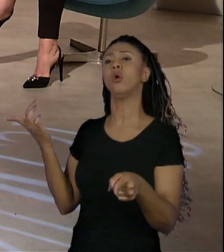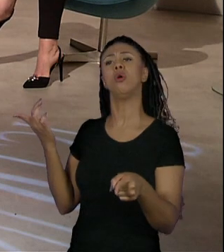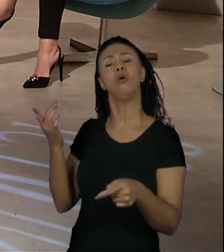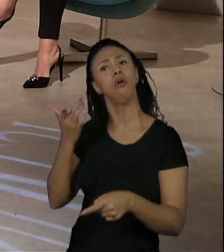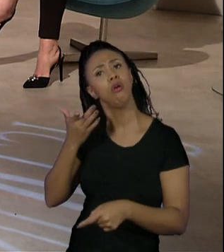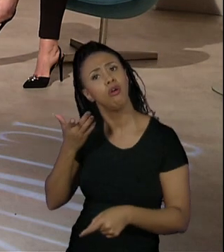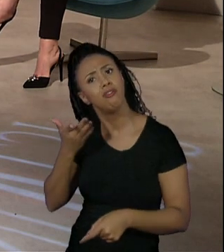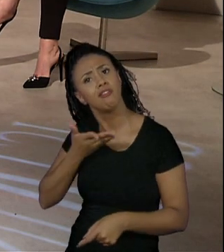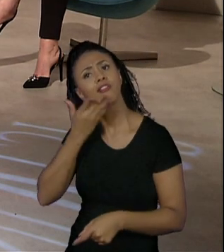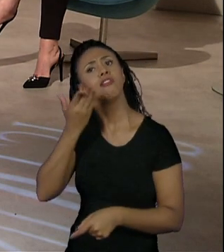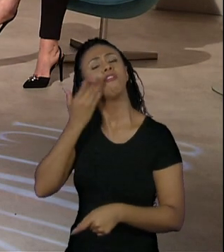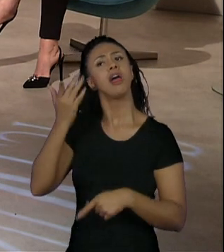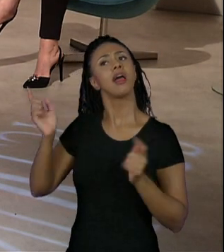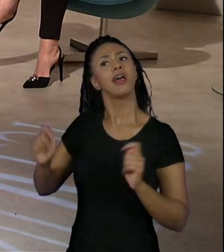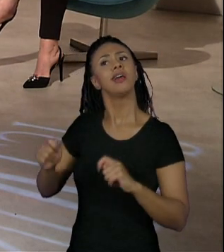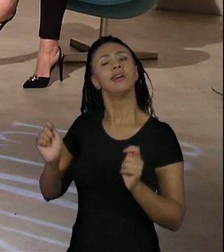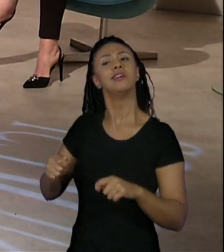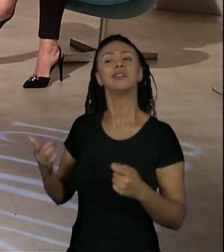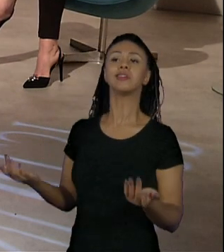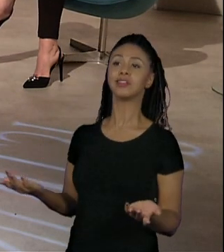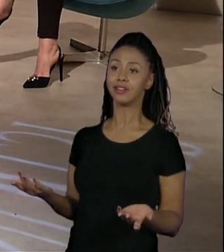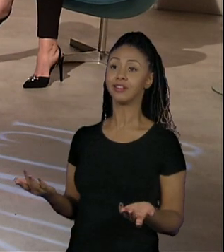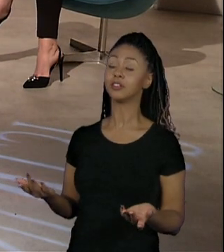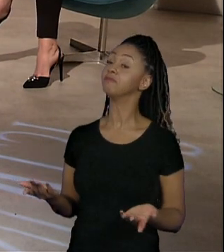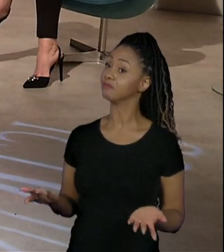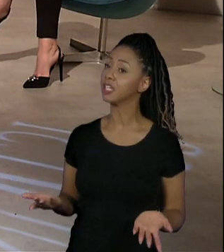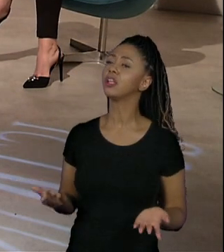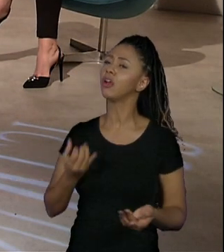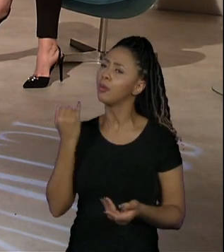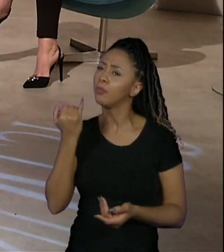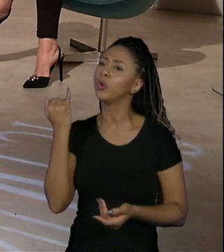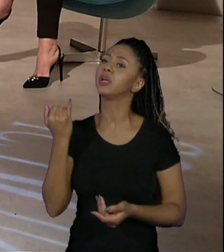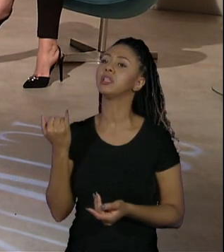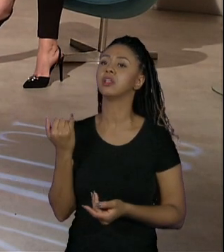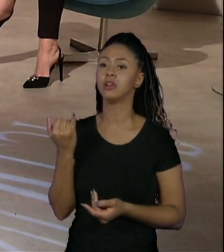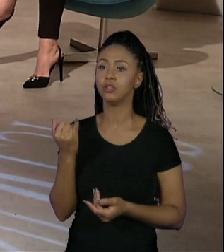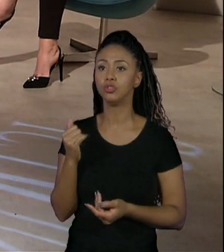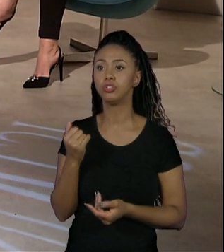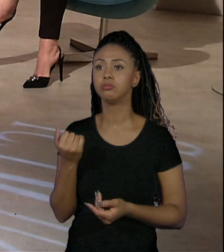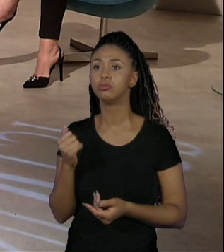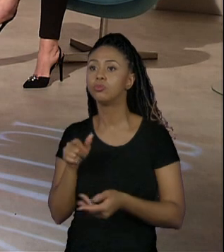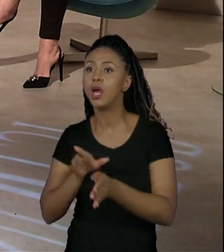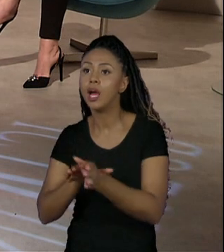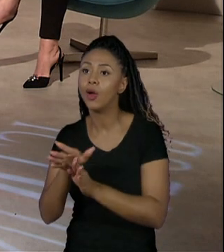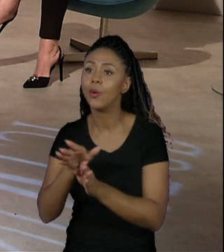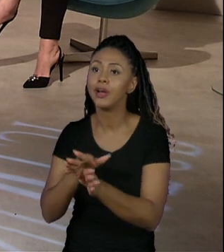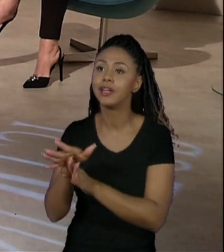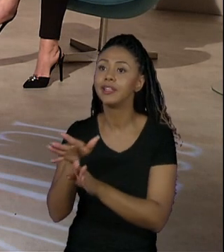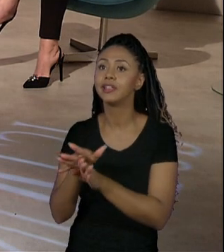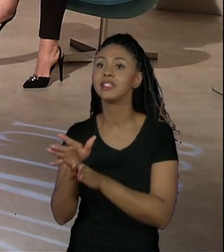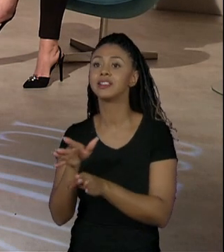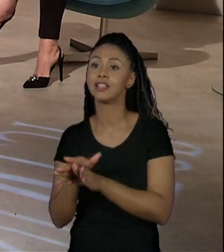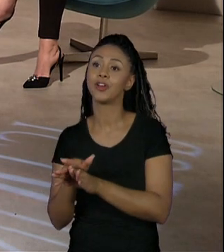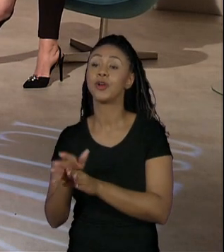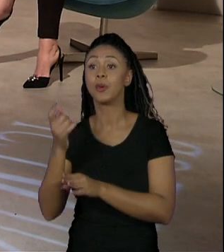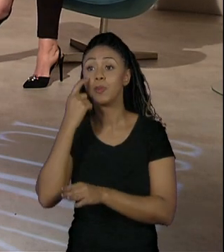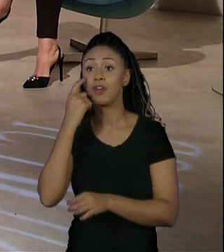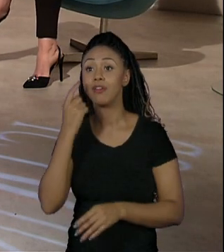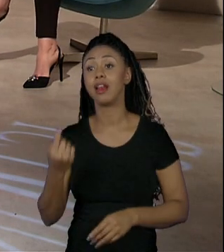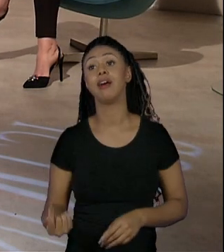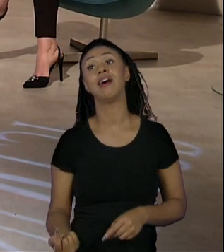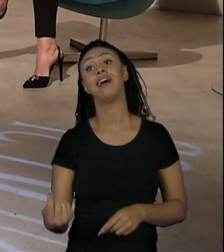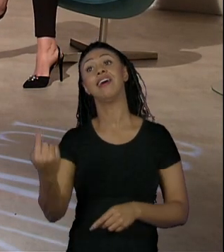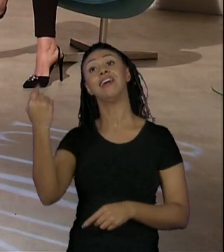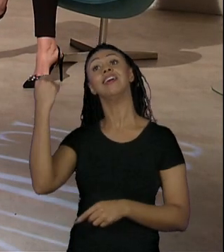assim. Então, é importante toda essa orientação que se dá, problemática, vem do próprio perfil também lá da primeira questão,